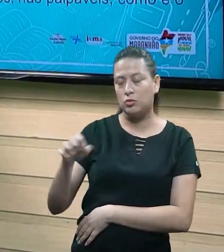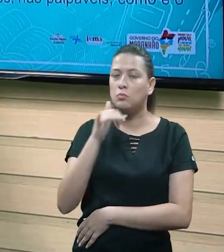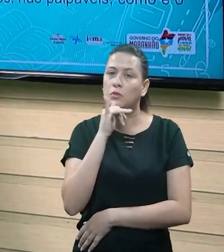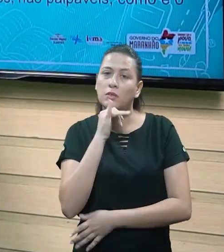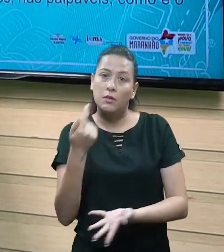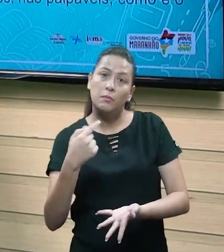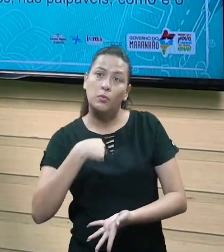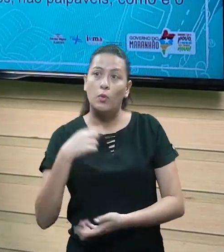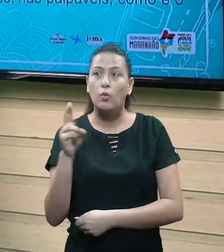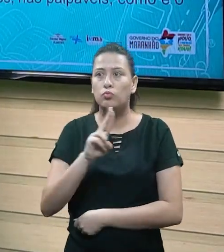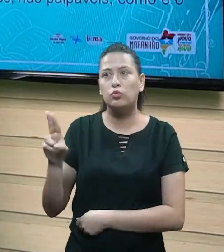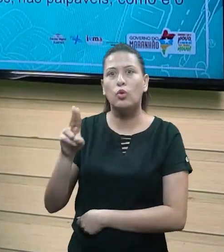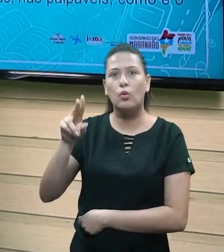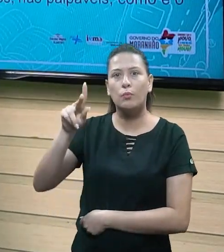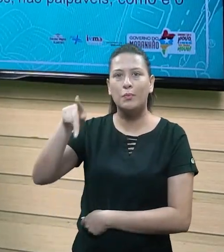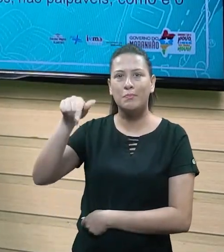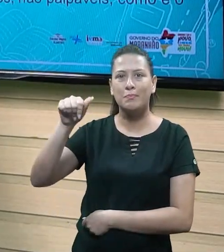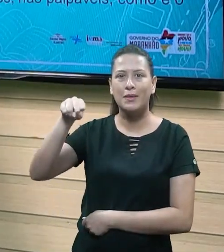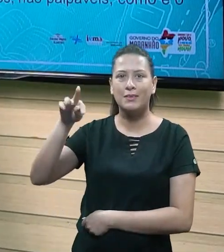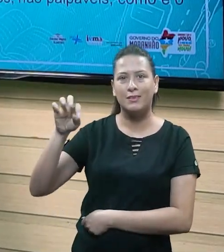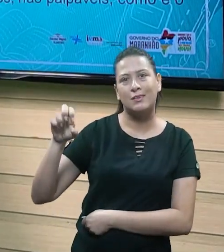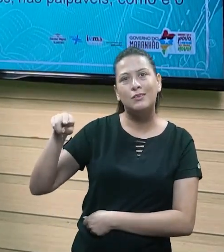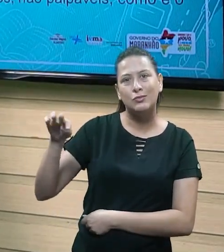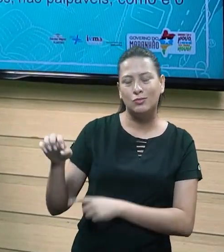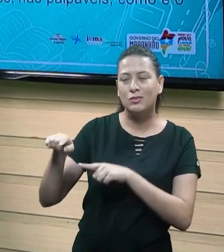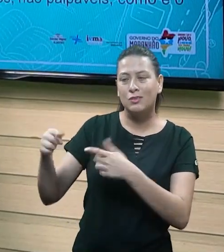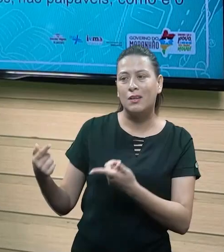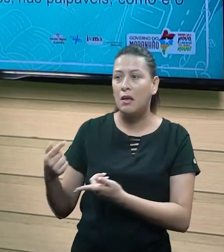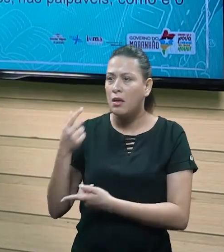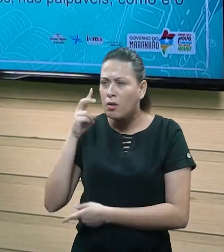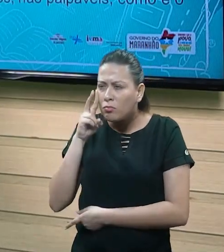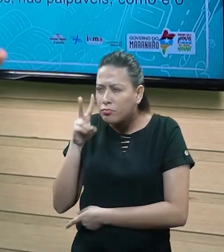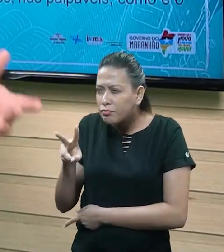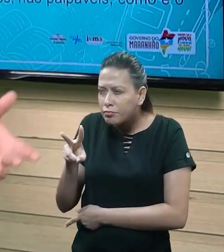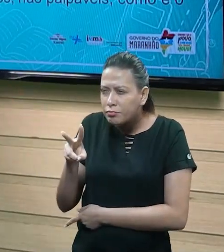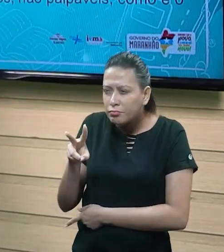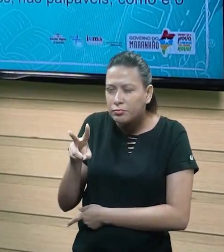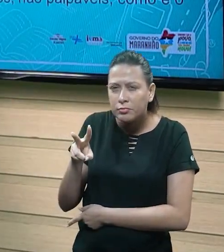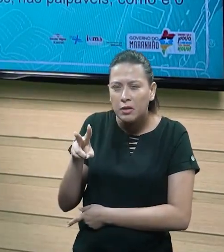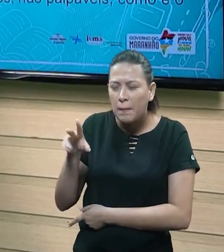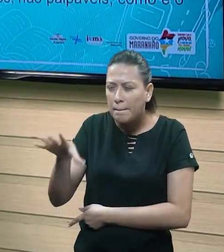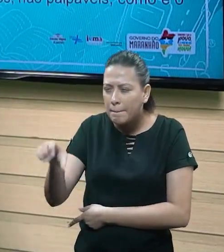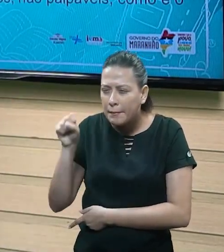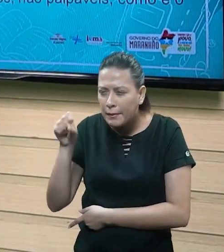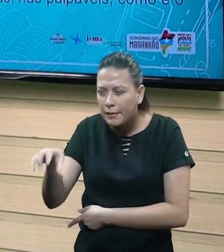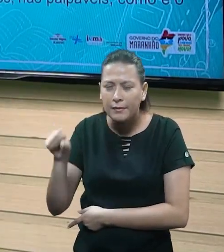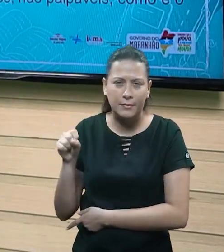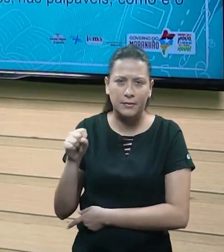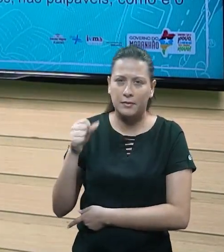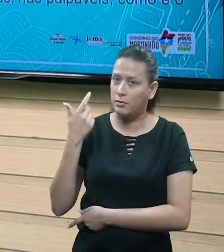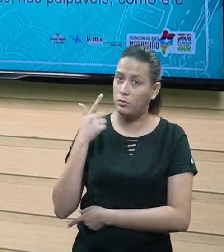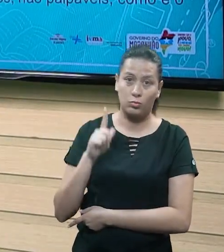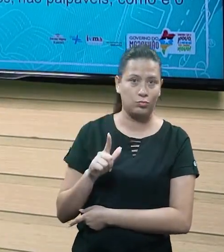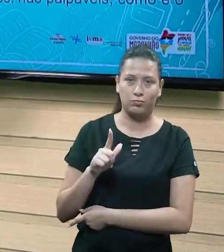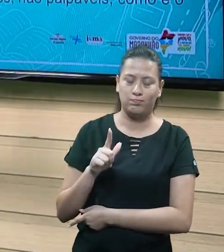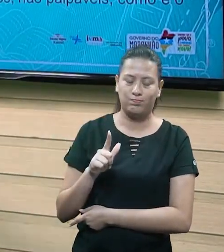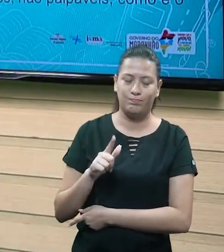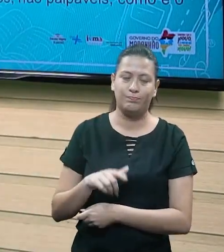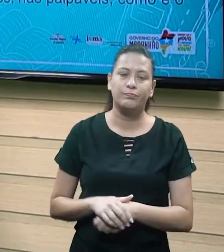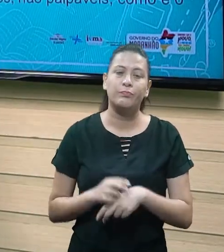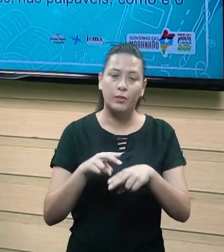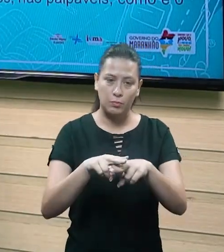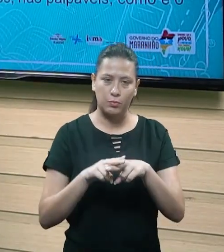uma linha de produção, patentei um nome pra minha empresa. seja, isso aí a gente não consegue observar, a não consegue tocar, tá? Ele não é um bem